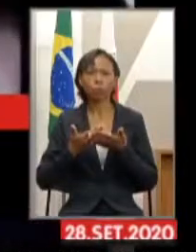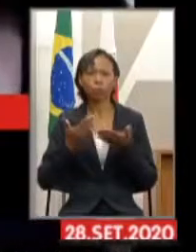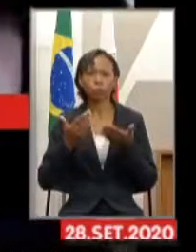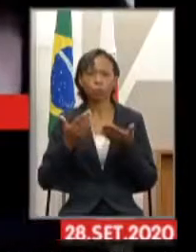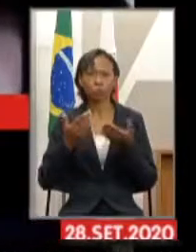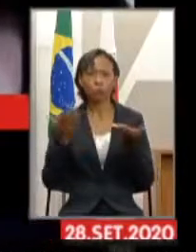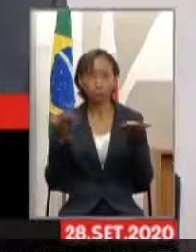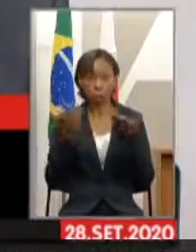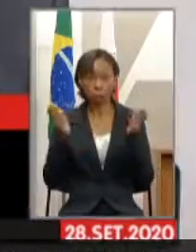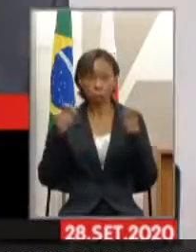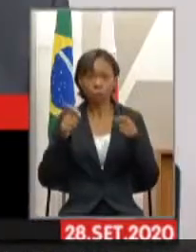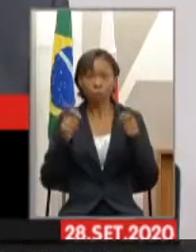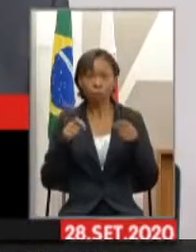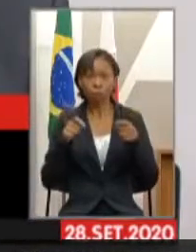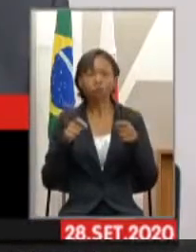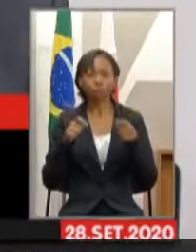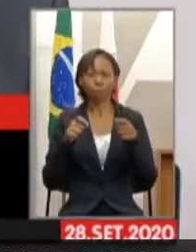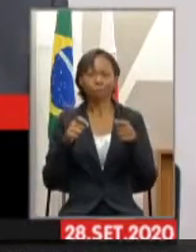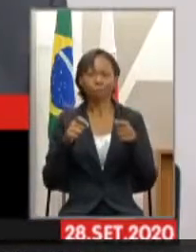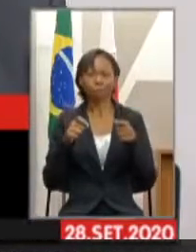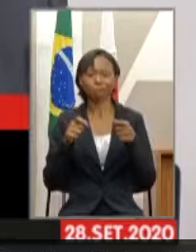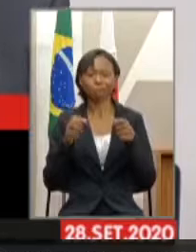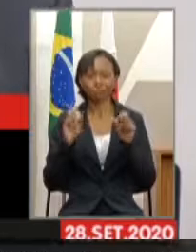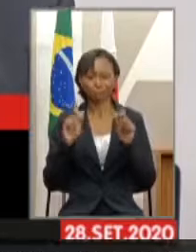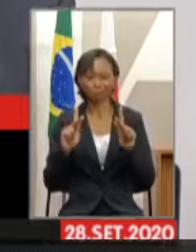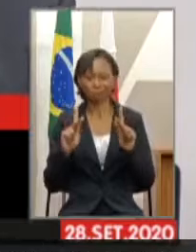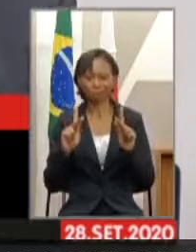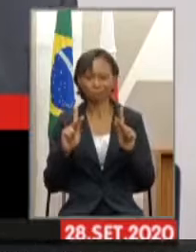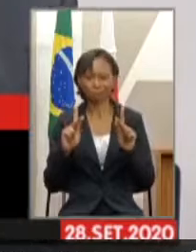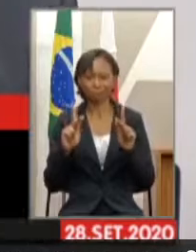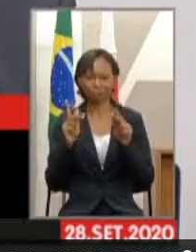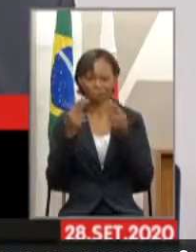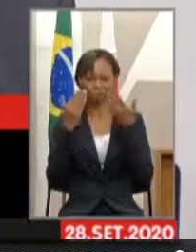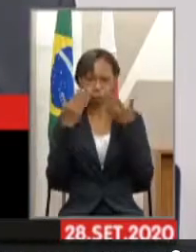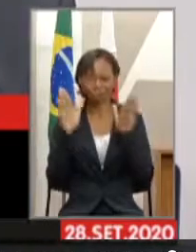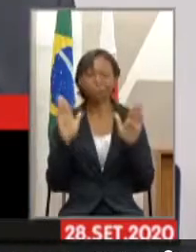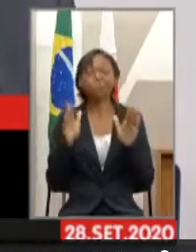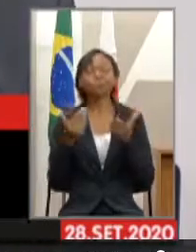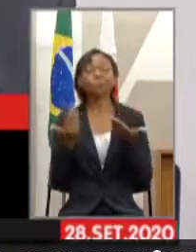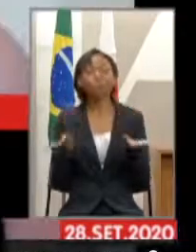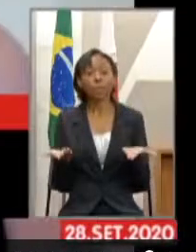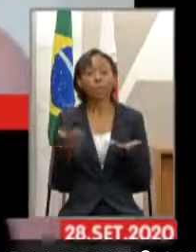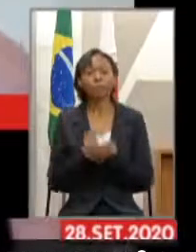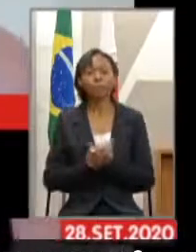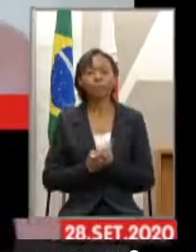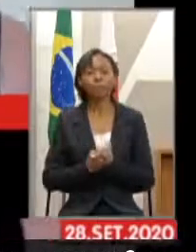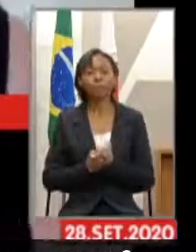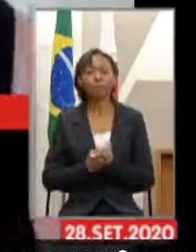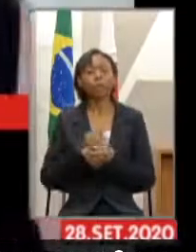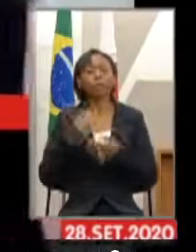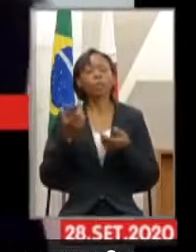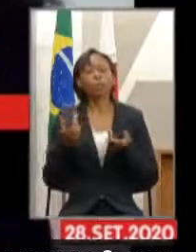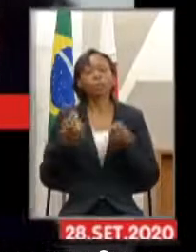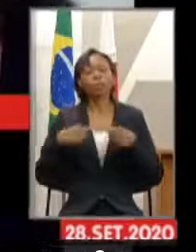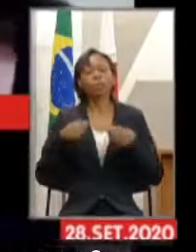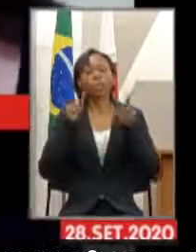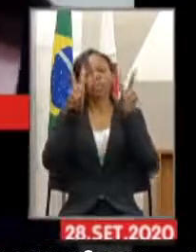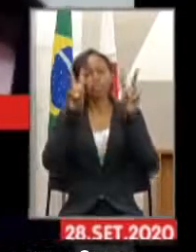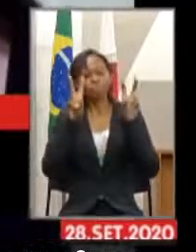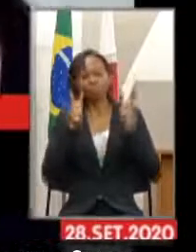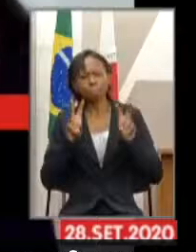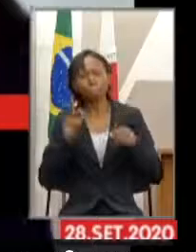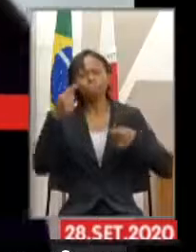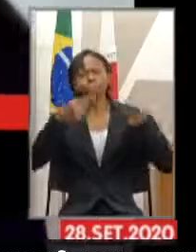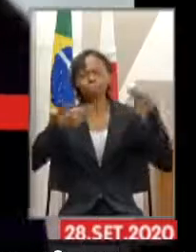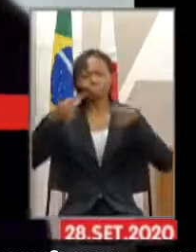Agora, deu? Deu, parece que sim. Sim. E aí, colocar à mesa essas discussões tão